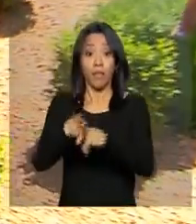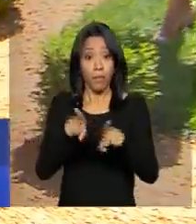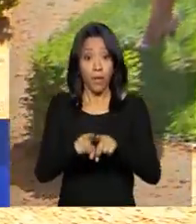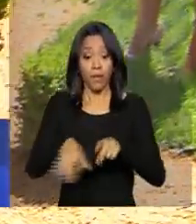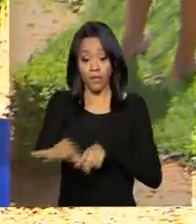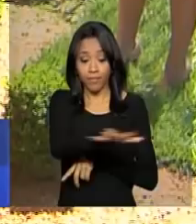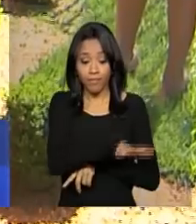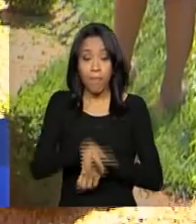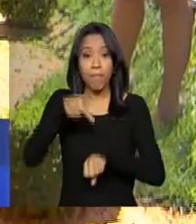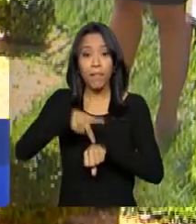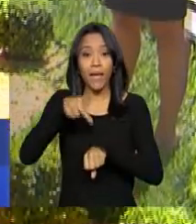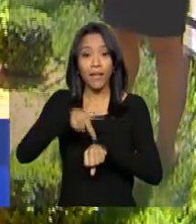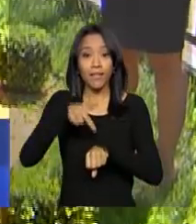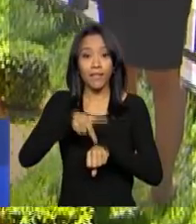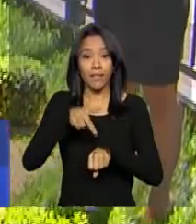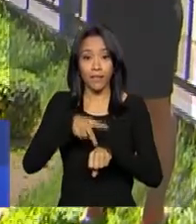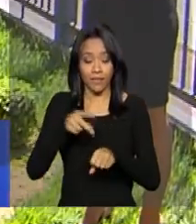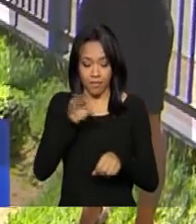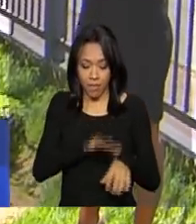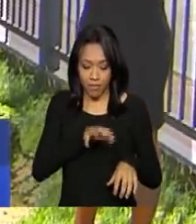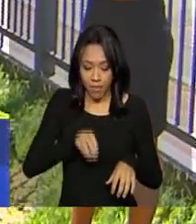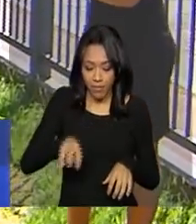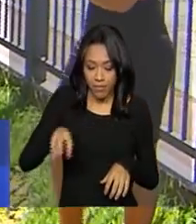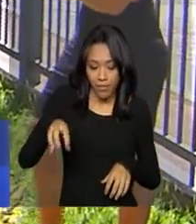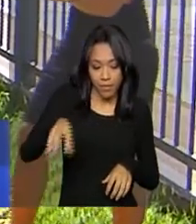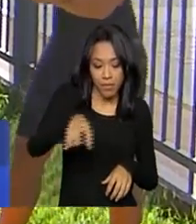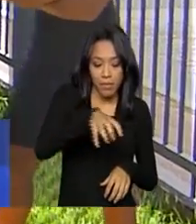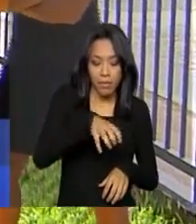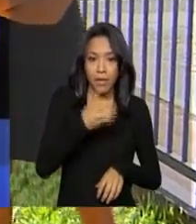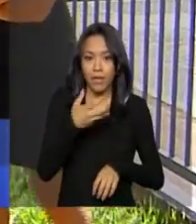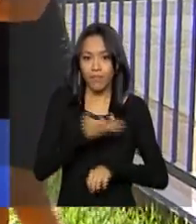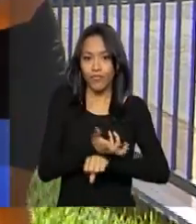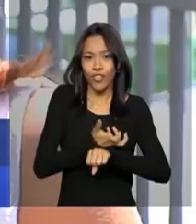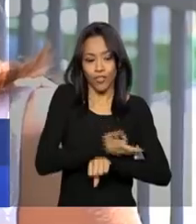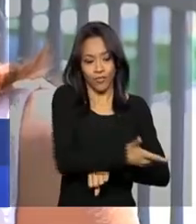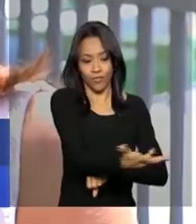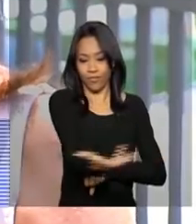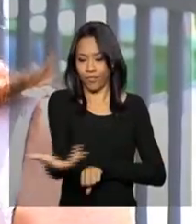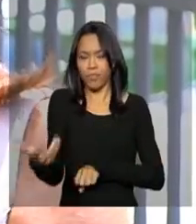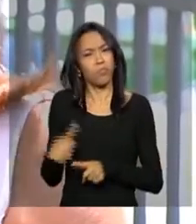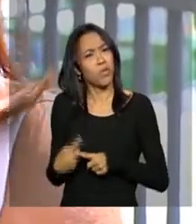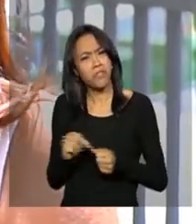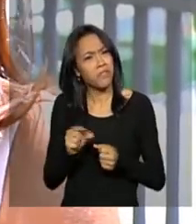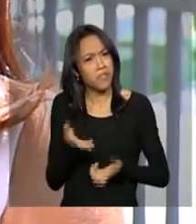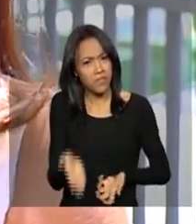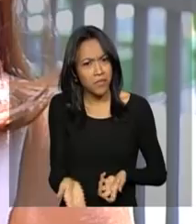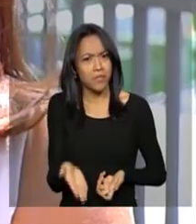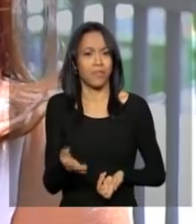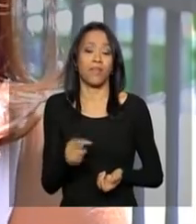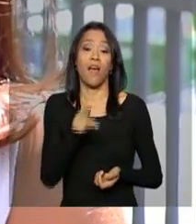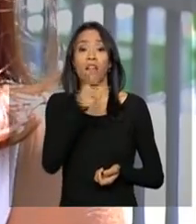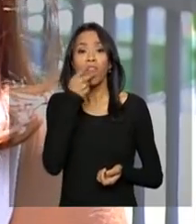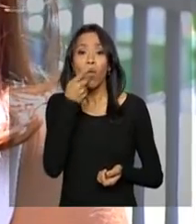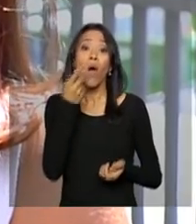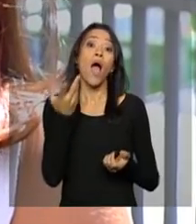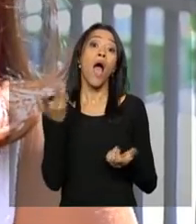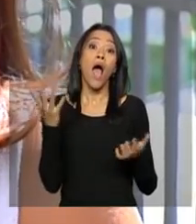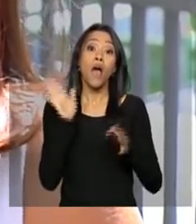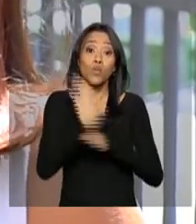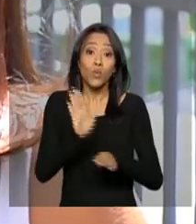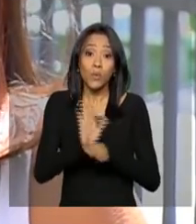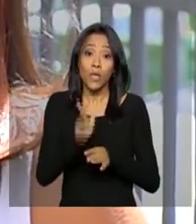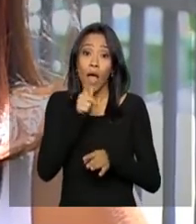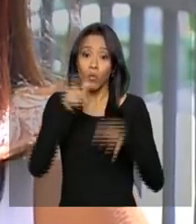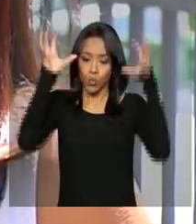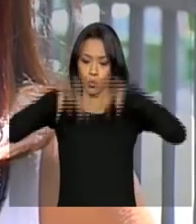essas pedrinhas aqui no jardim e a gente vai saber com ela por que ela fez isso. Ela ajuda a filtrar a água e